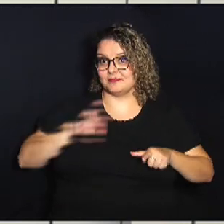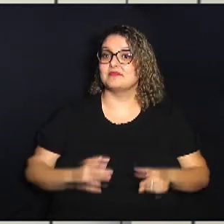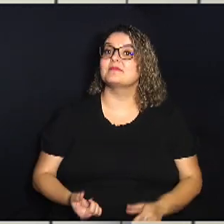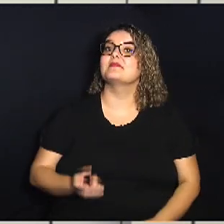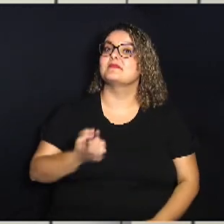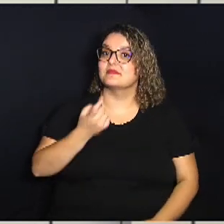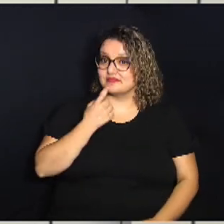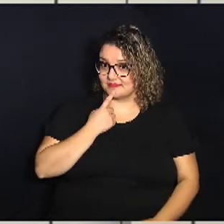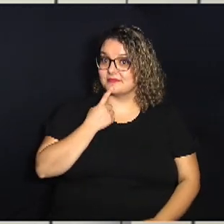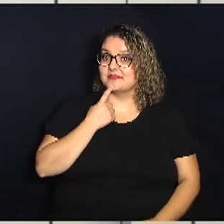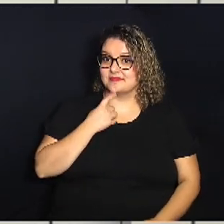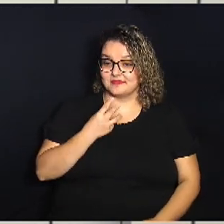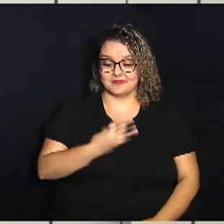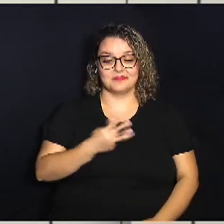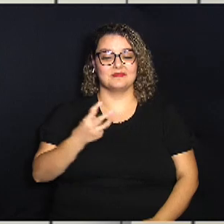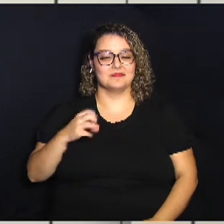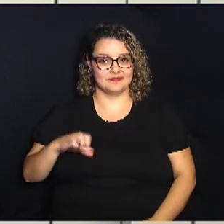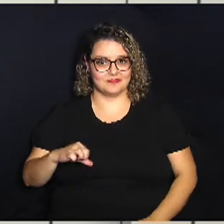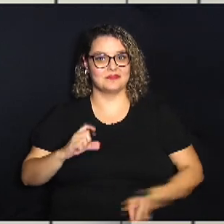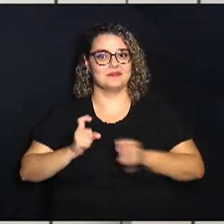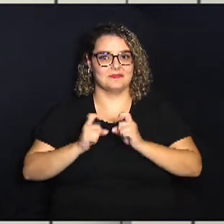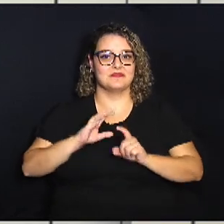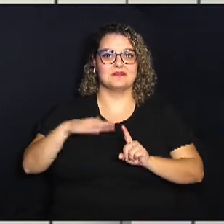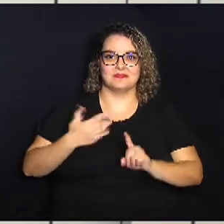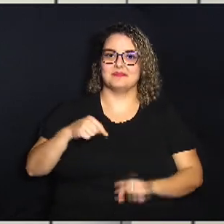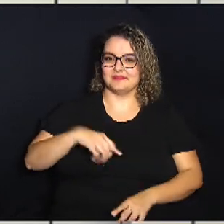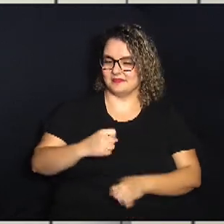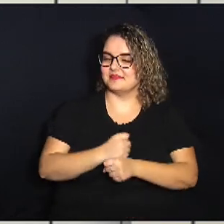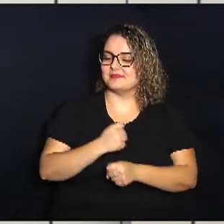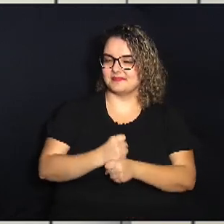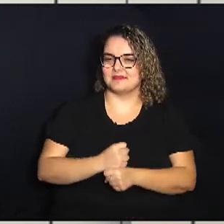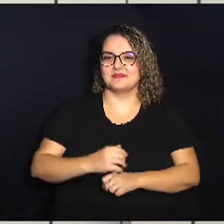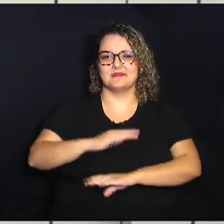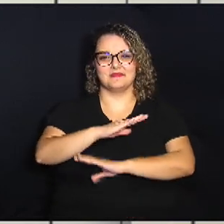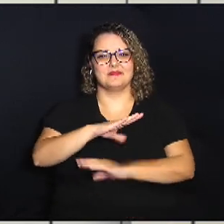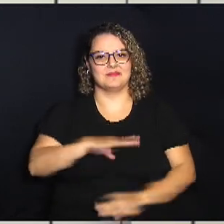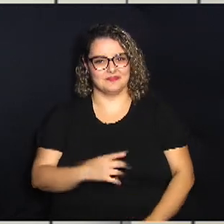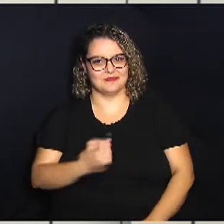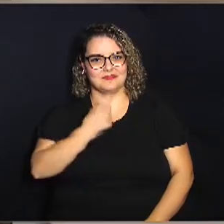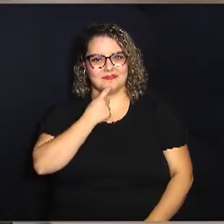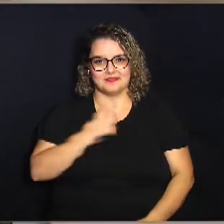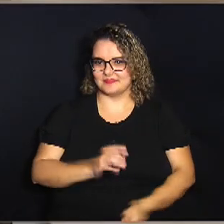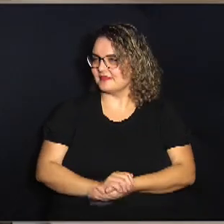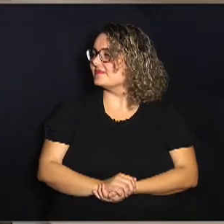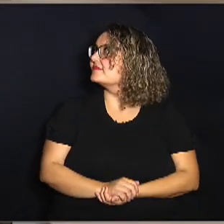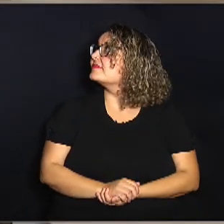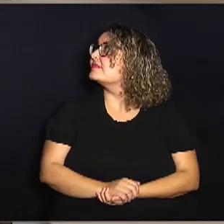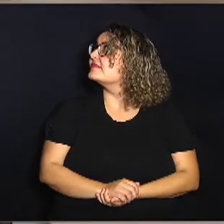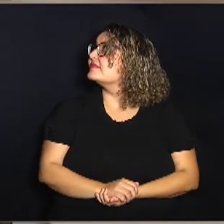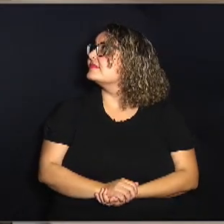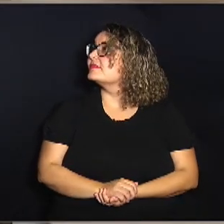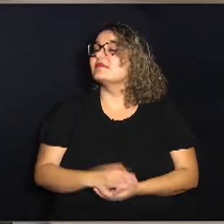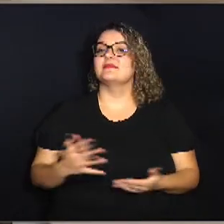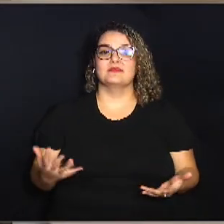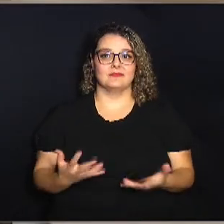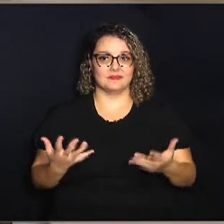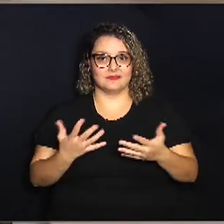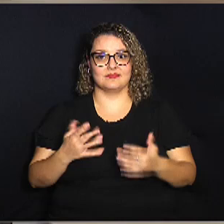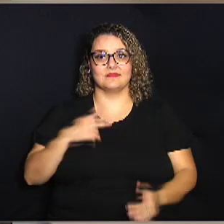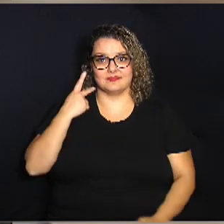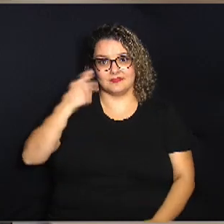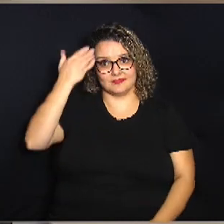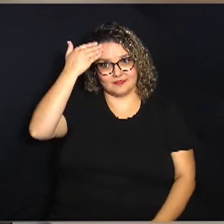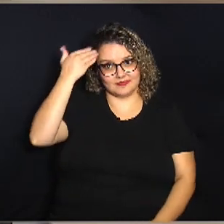na 39ª reunião solene deste ano da Câmara Municipal de Campinas Por iniciativa da vereadora